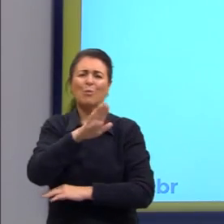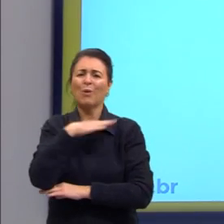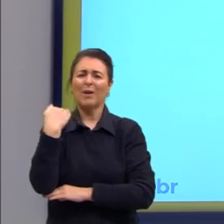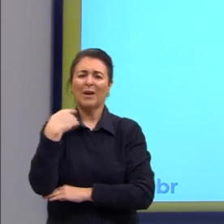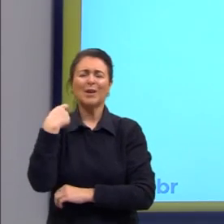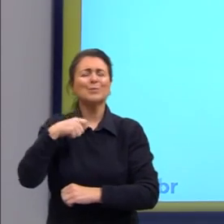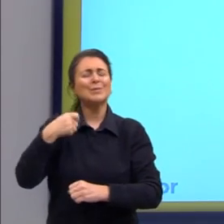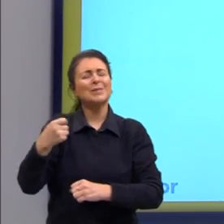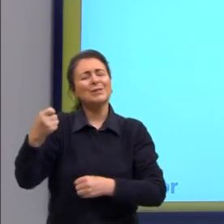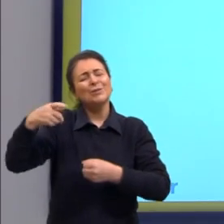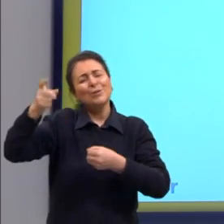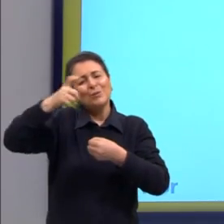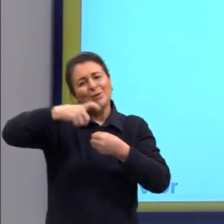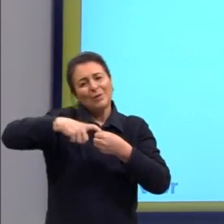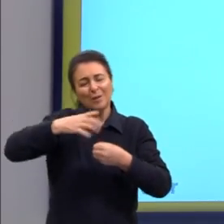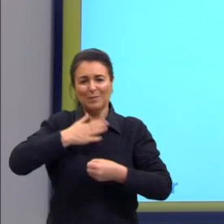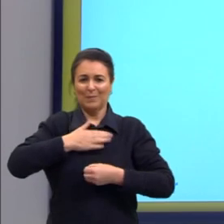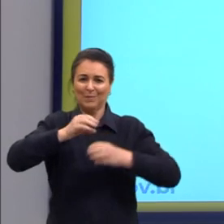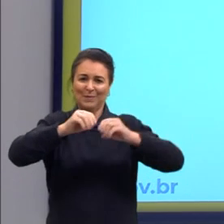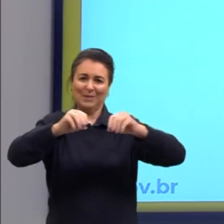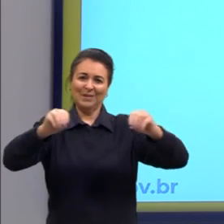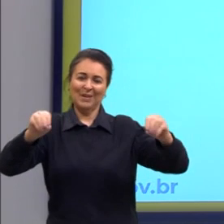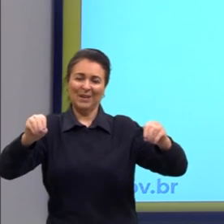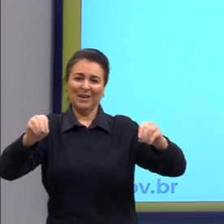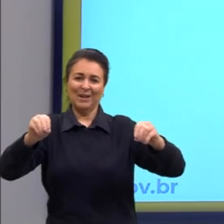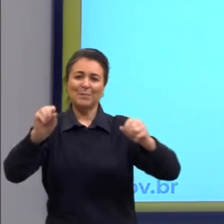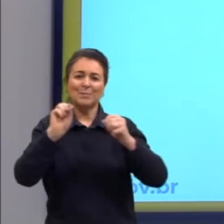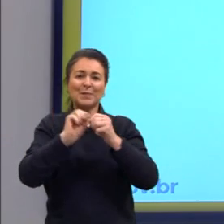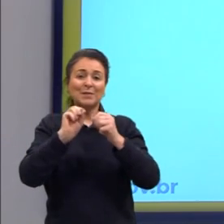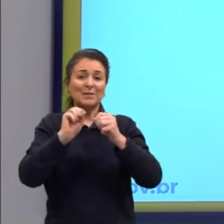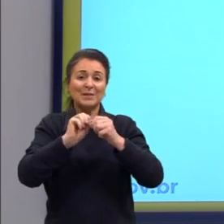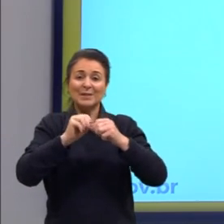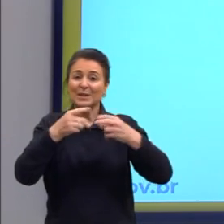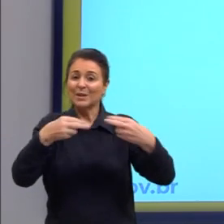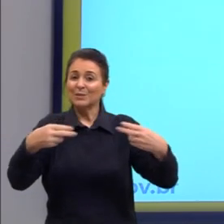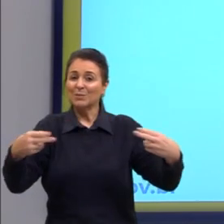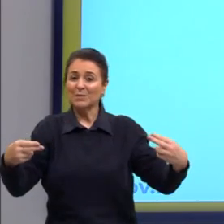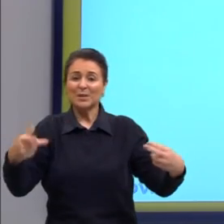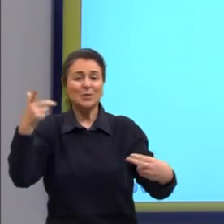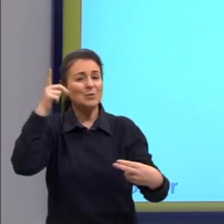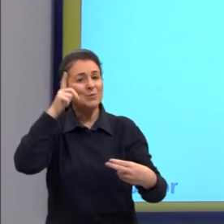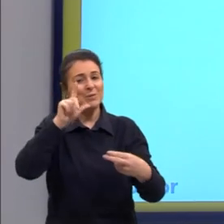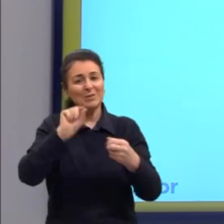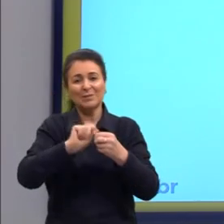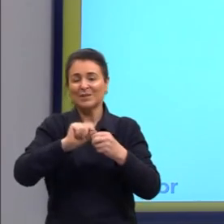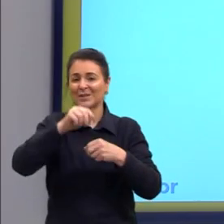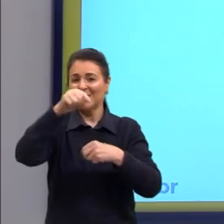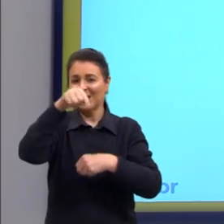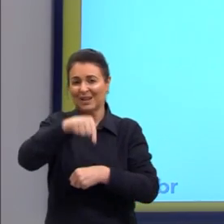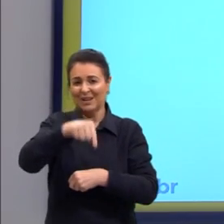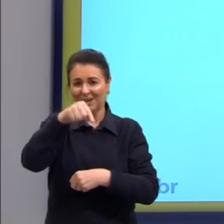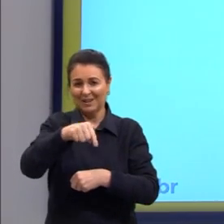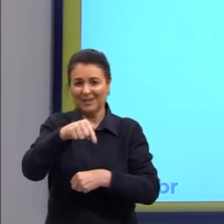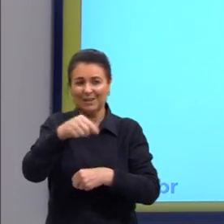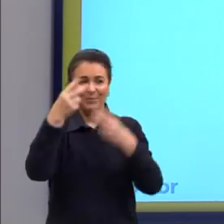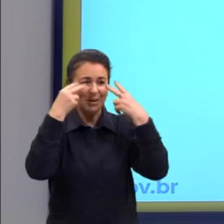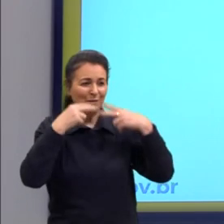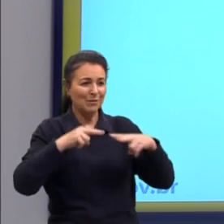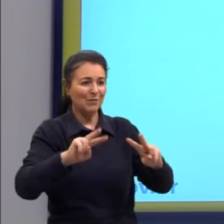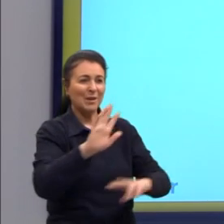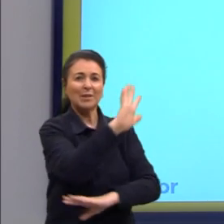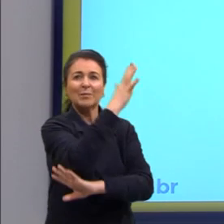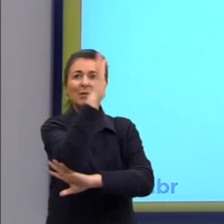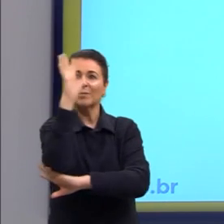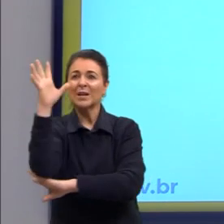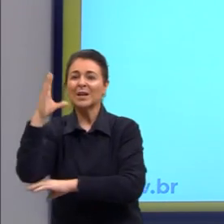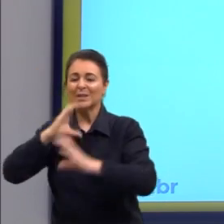para lá, sem que desfrute os primores, que não encontro por cá. Sem quinda viste as palmeiras, onde canto